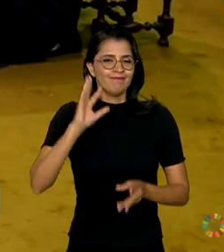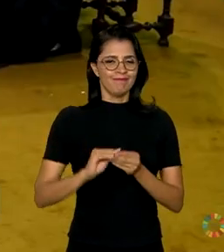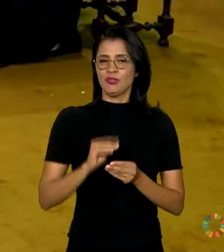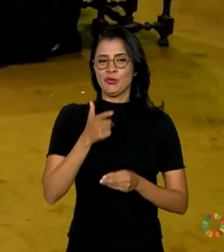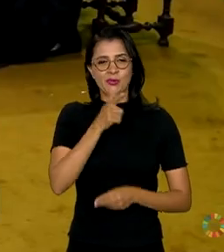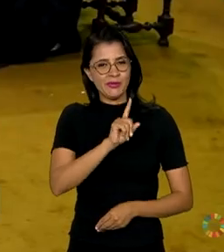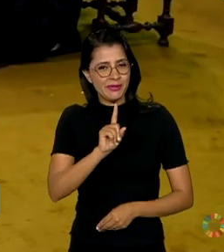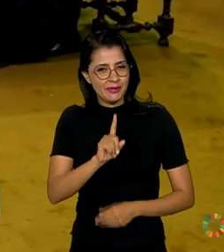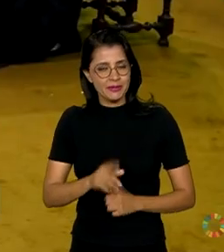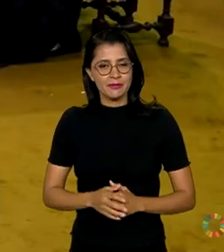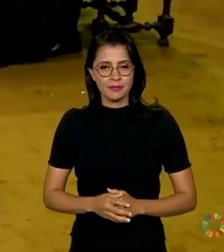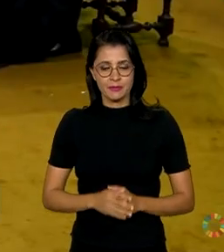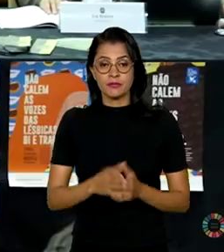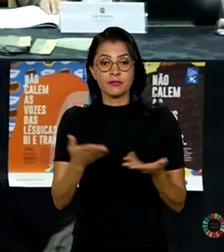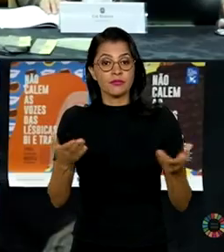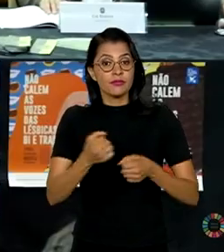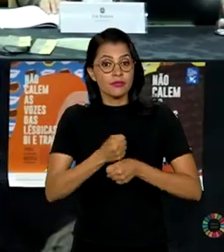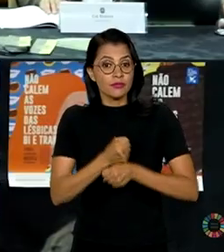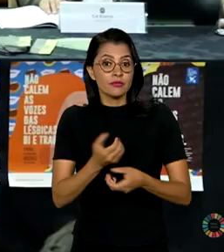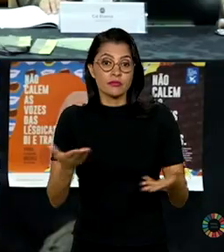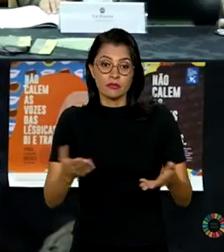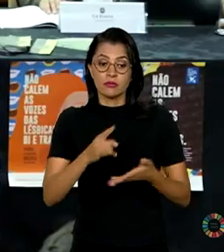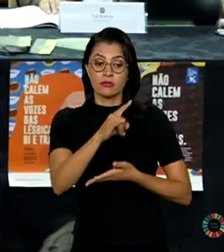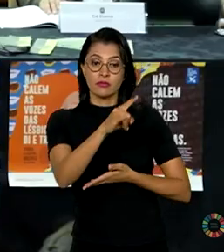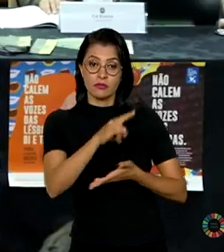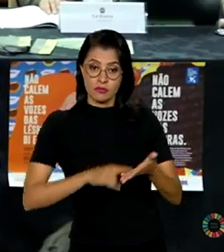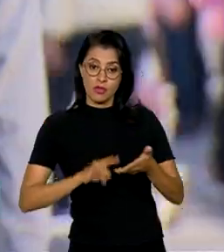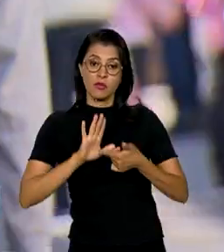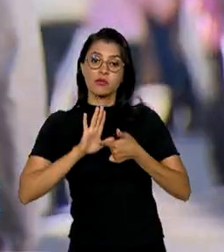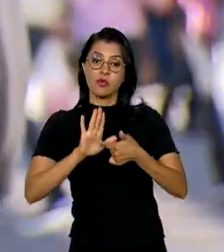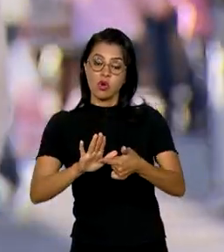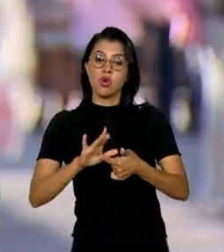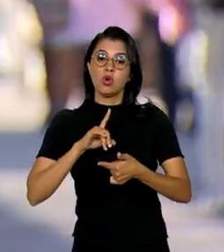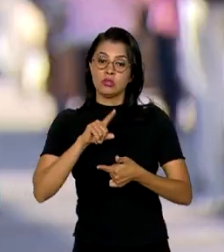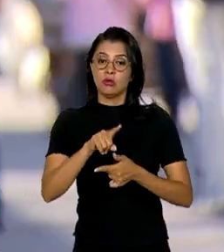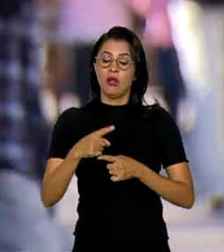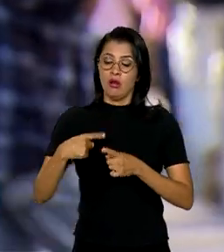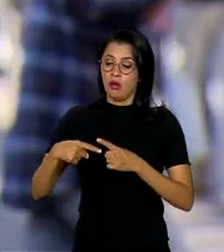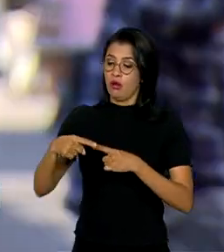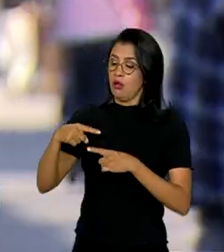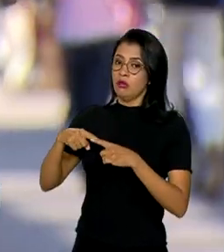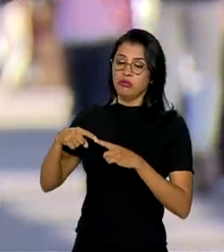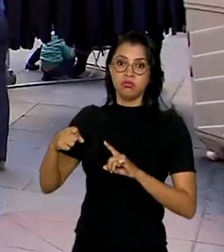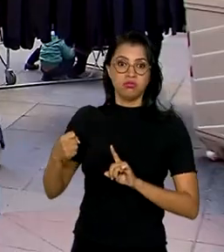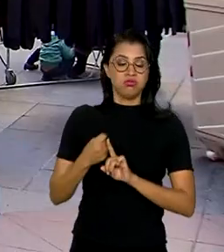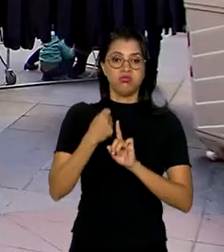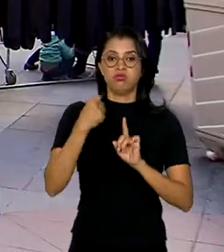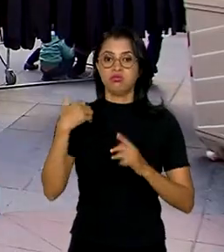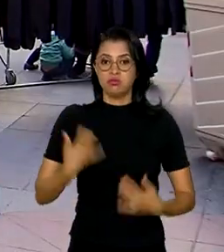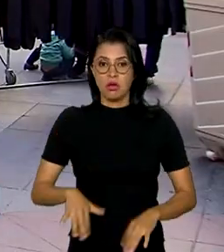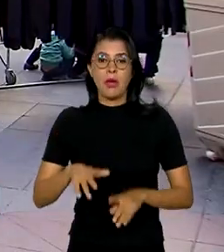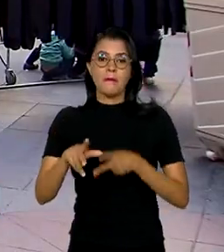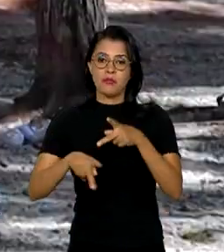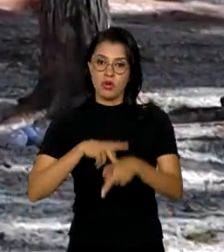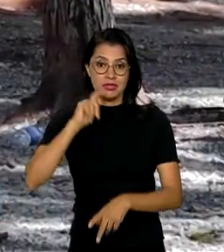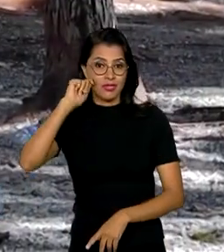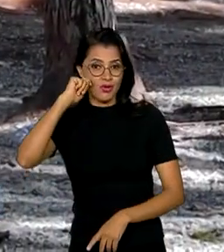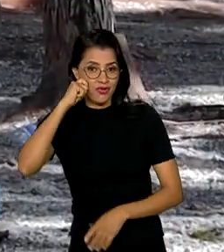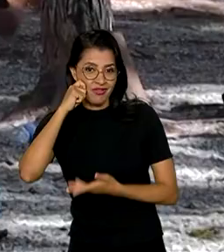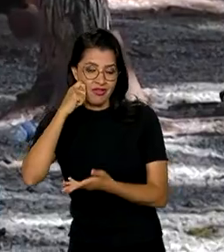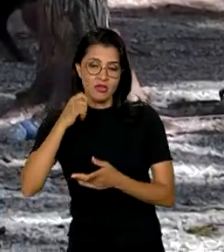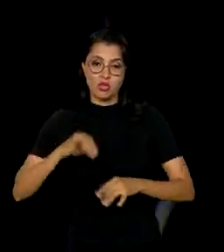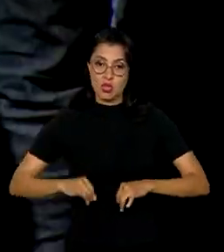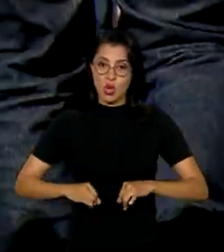-las. Na edição deste ano, por exemplo, o documento ressalta o impacto dos retrocessos, especialmente a população negra,